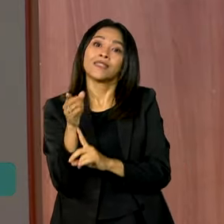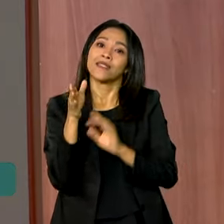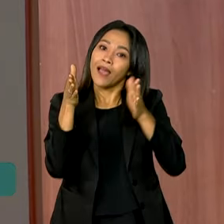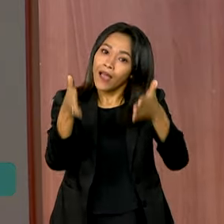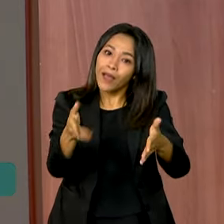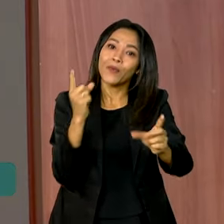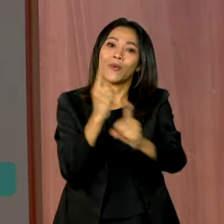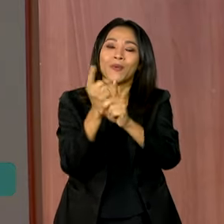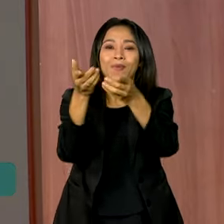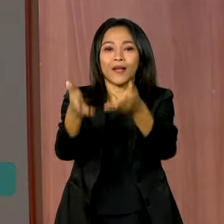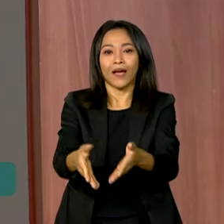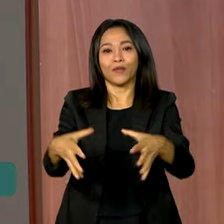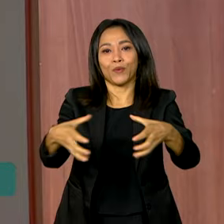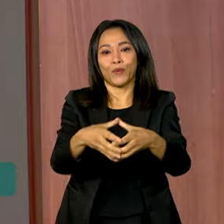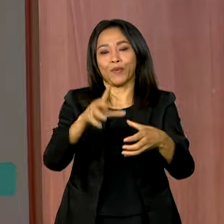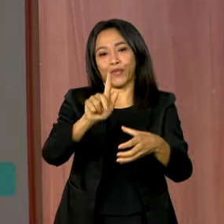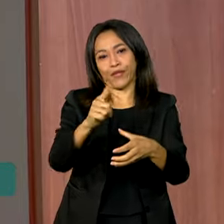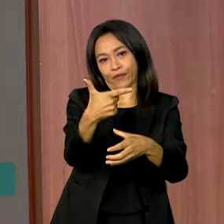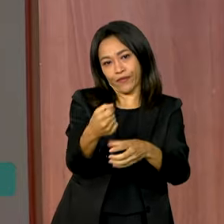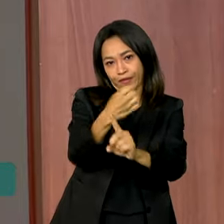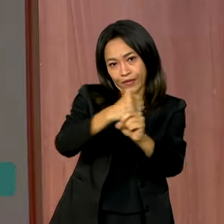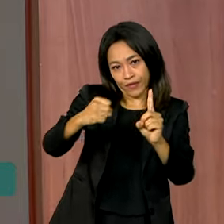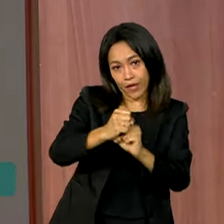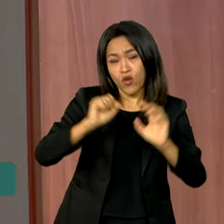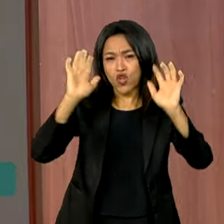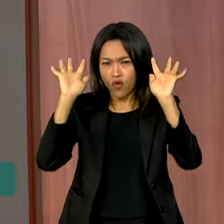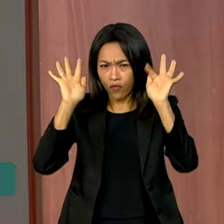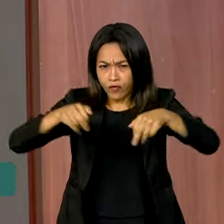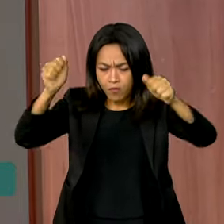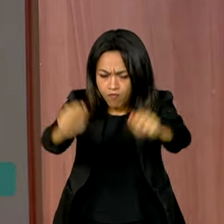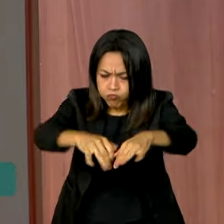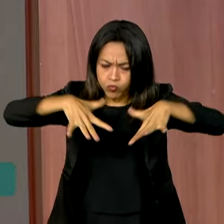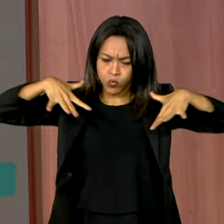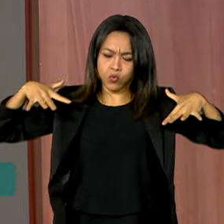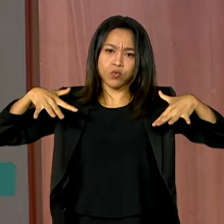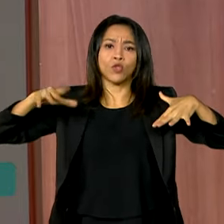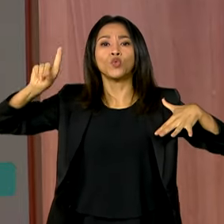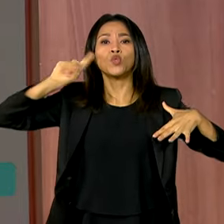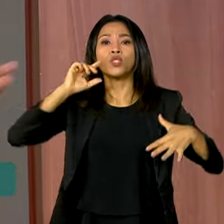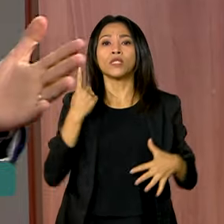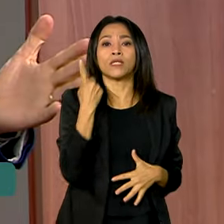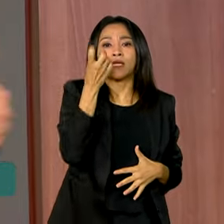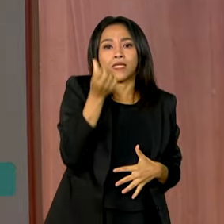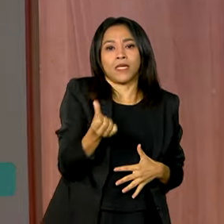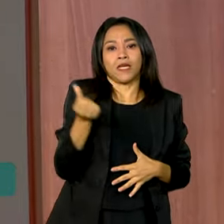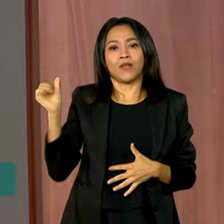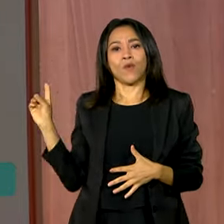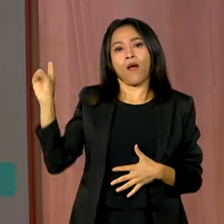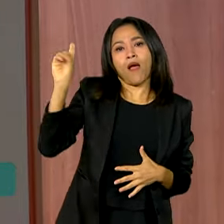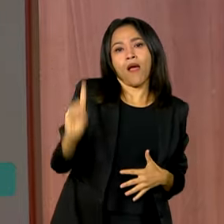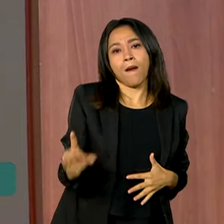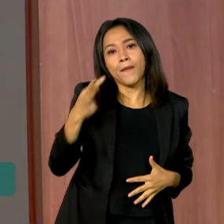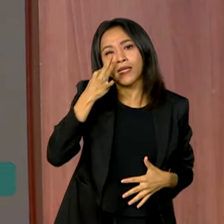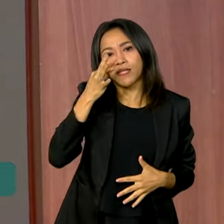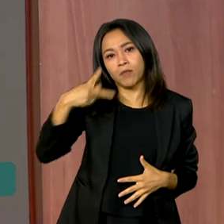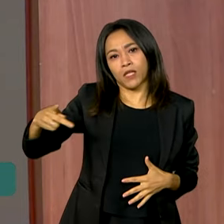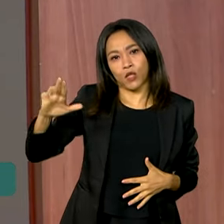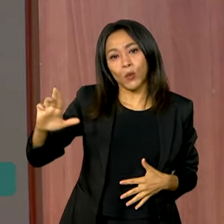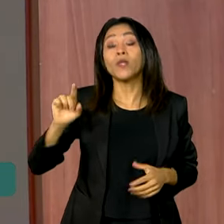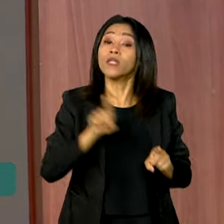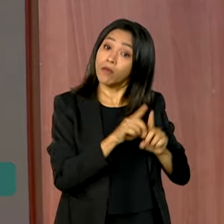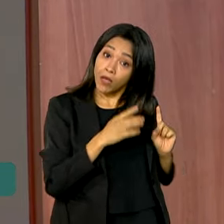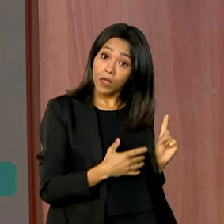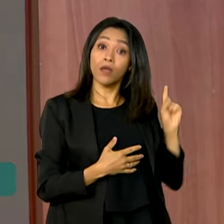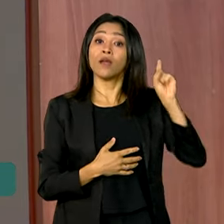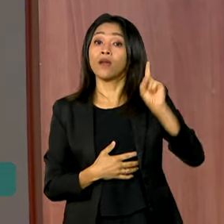social. E a plenária final será no dia 16, com a presença do presidente Lula e do presidente da África do Sul, que será